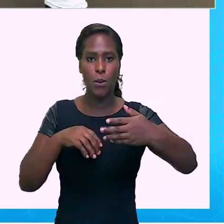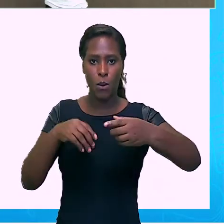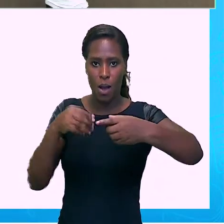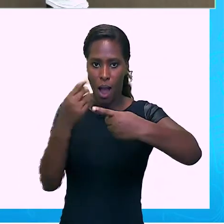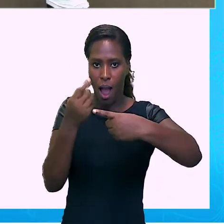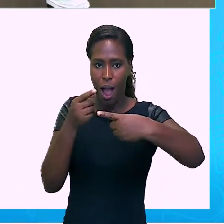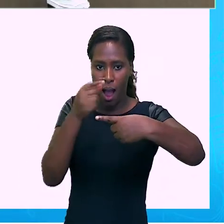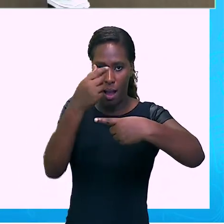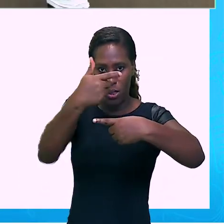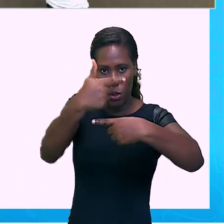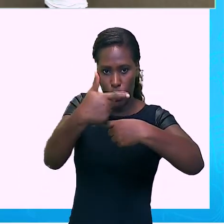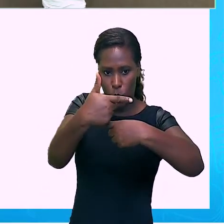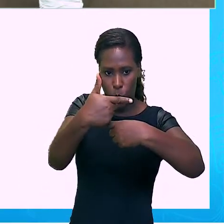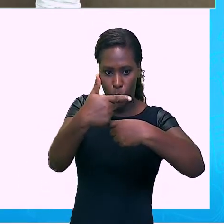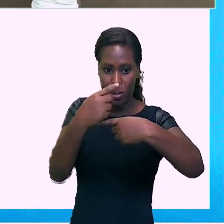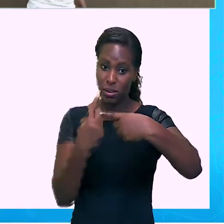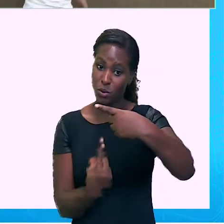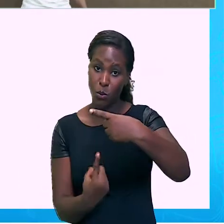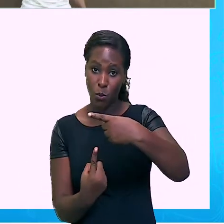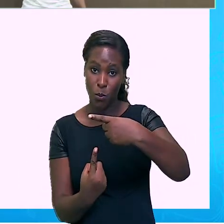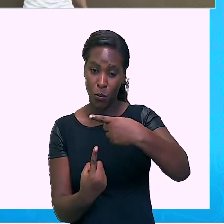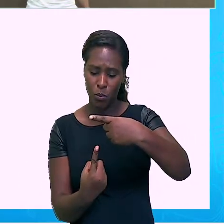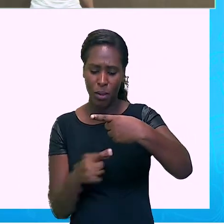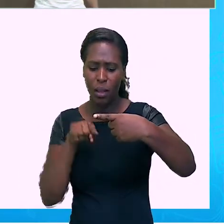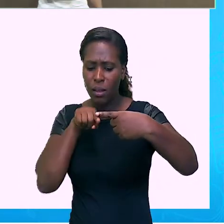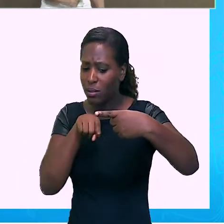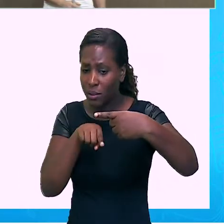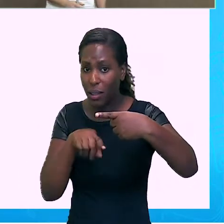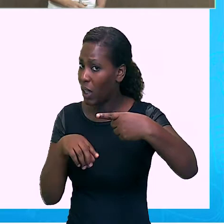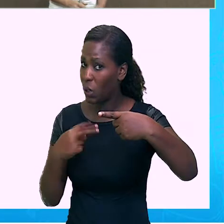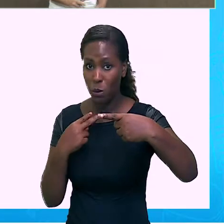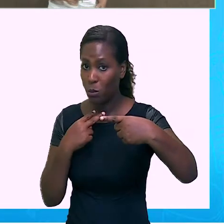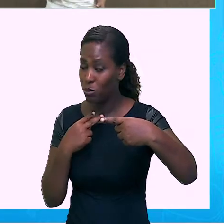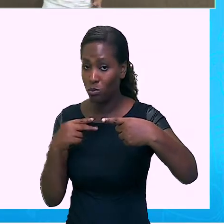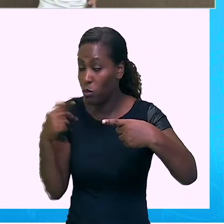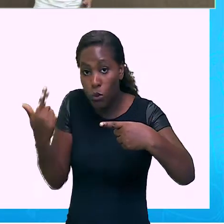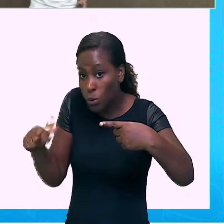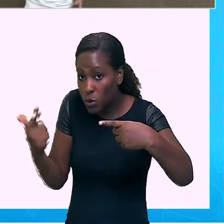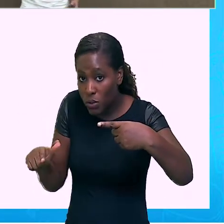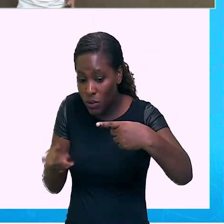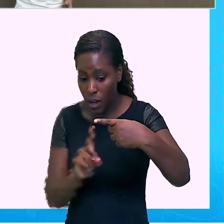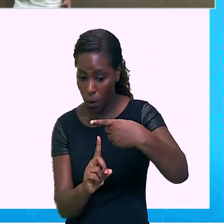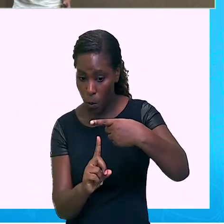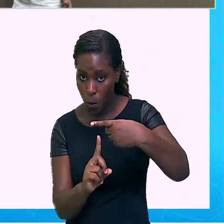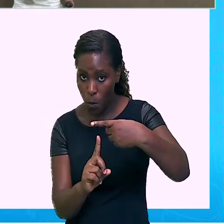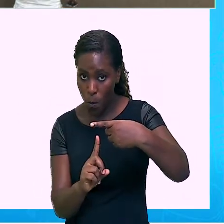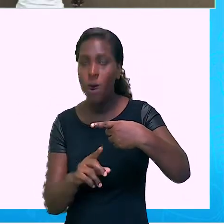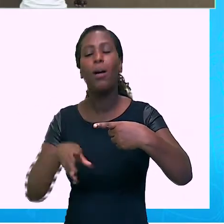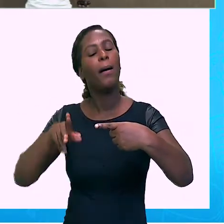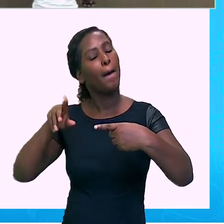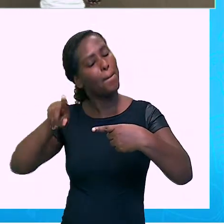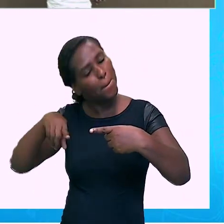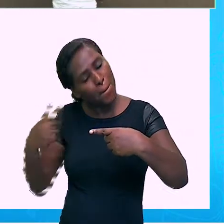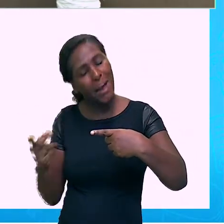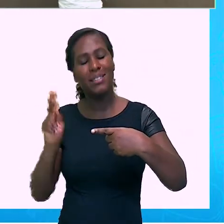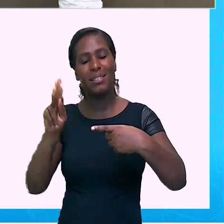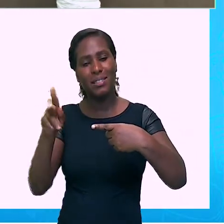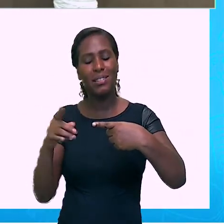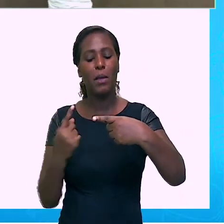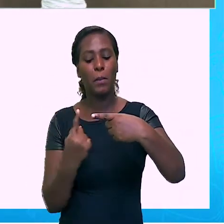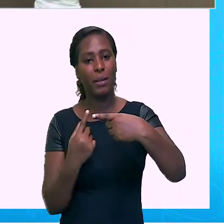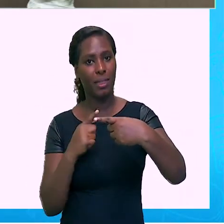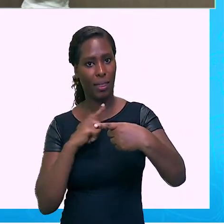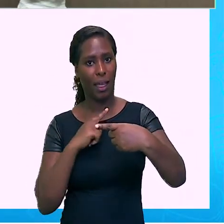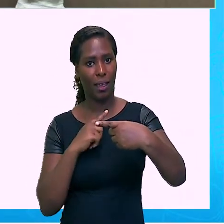1 vai ser igual a 2. É importante lembrar isso aí, porque nós estamos no estudo do conjunto dos